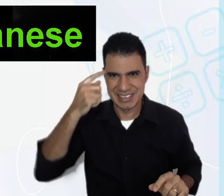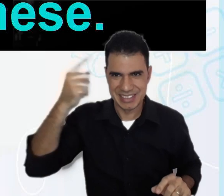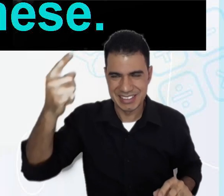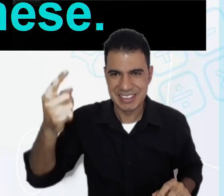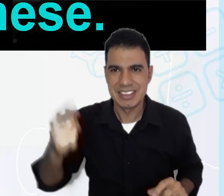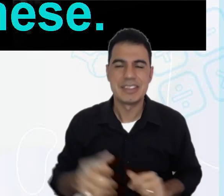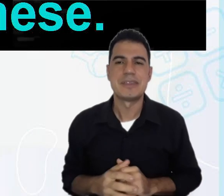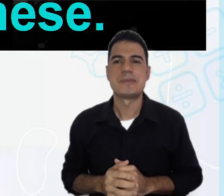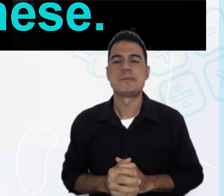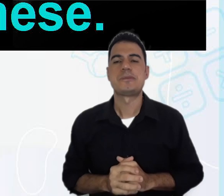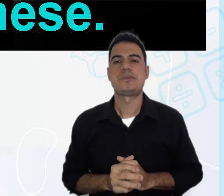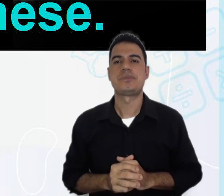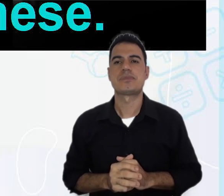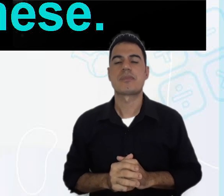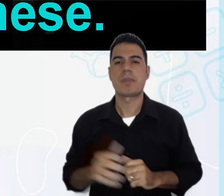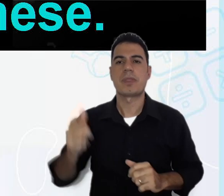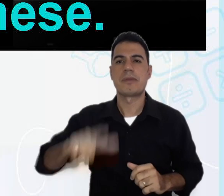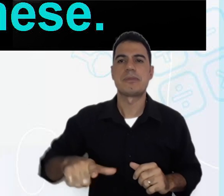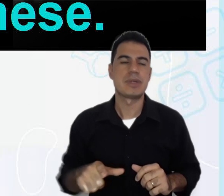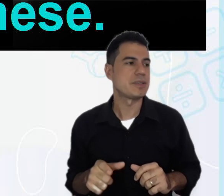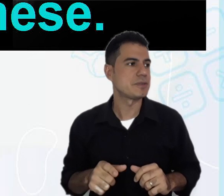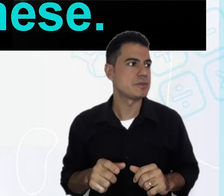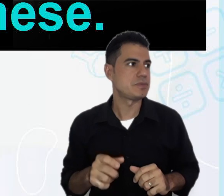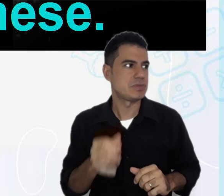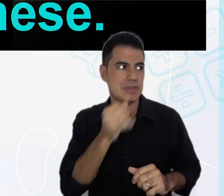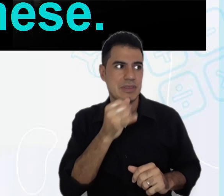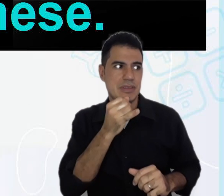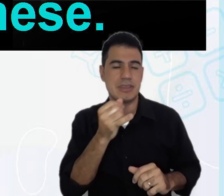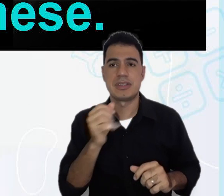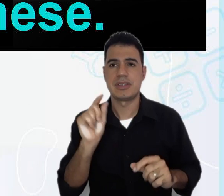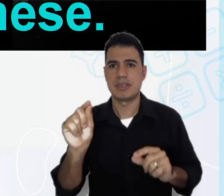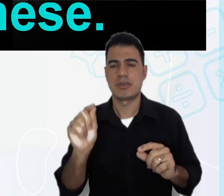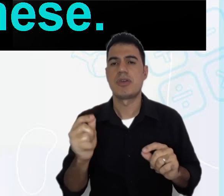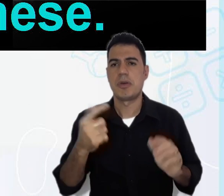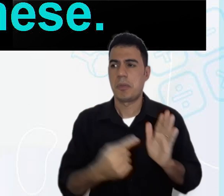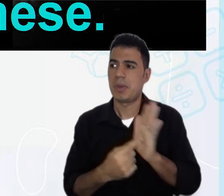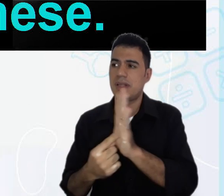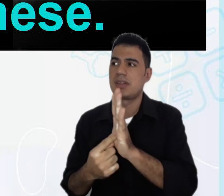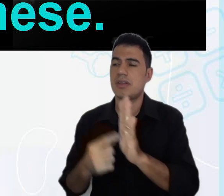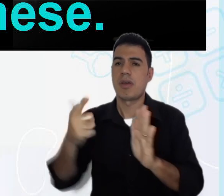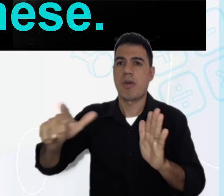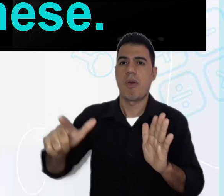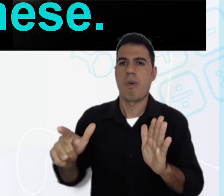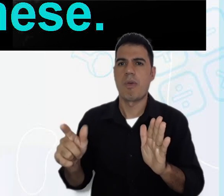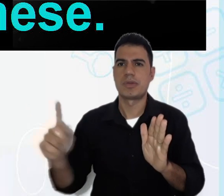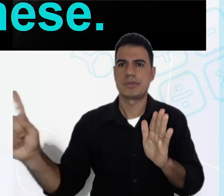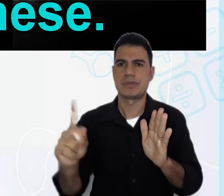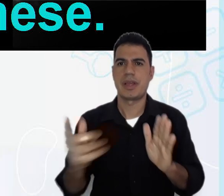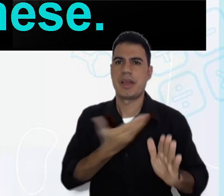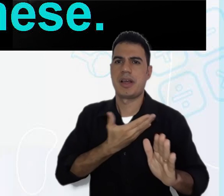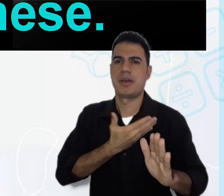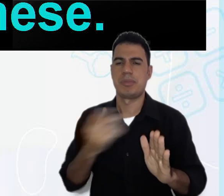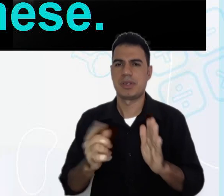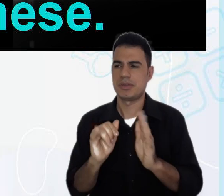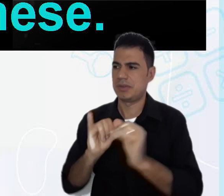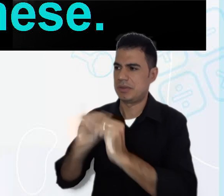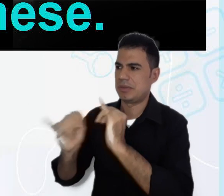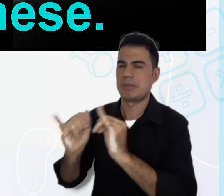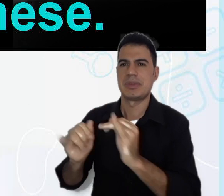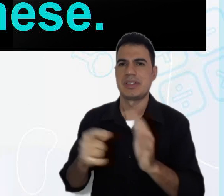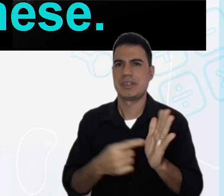Japanese. E aí, no caso, seia vai apresentar a Shun, tá bom? She is Shun.